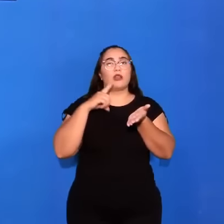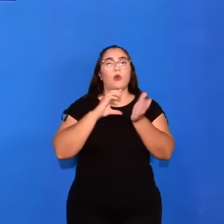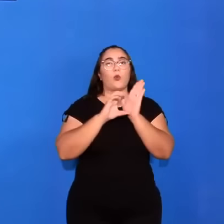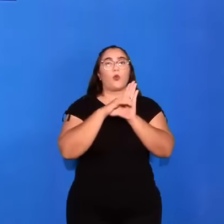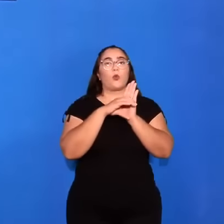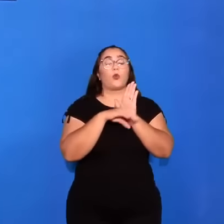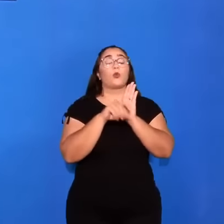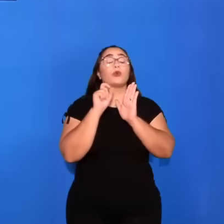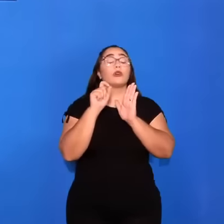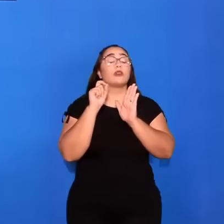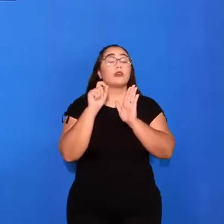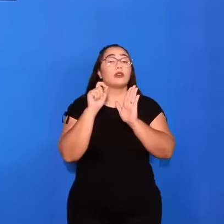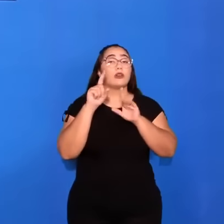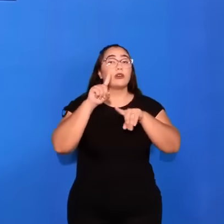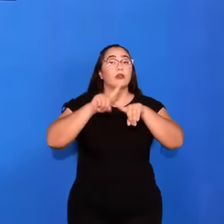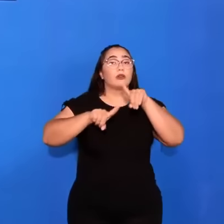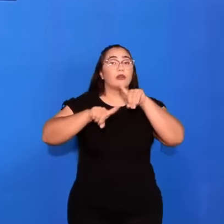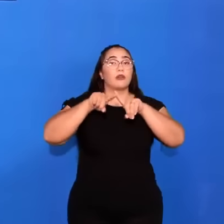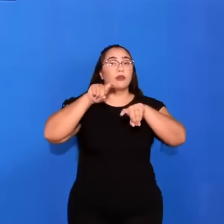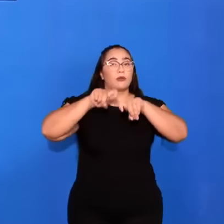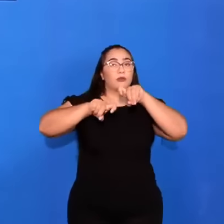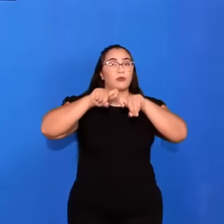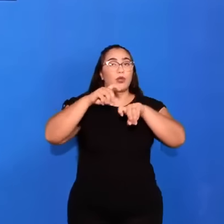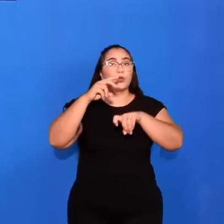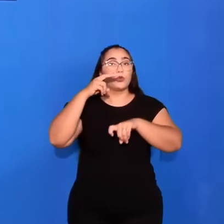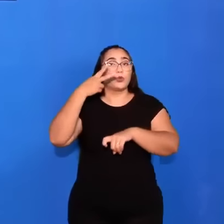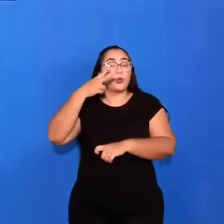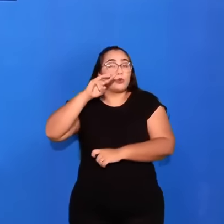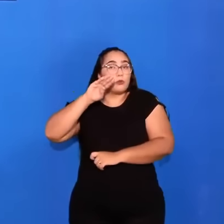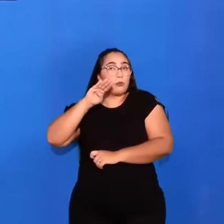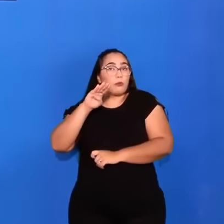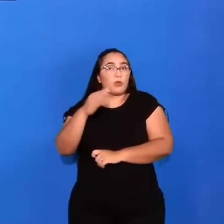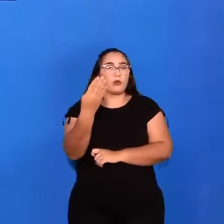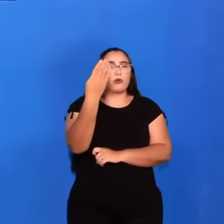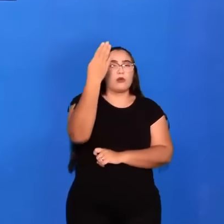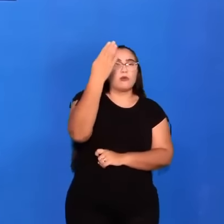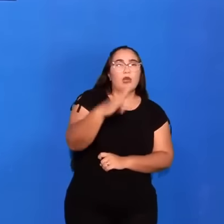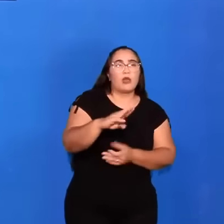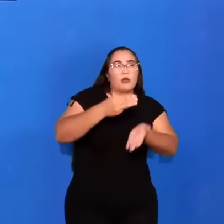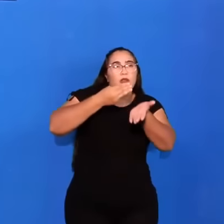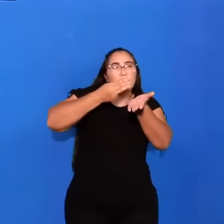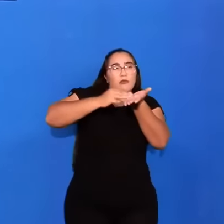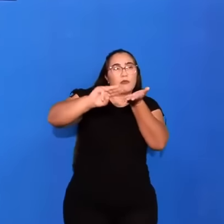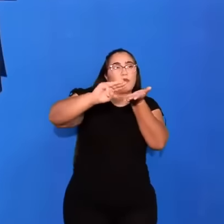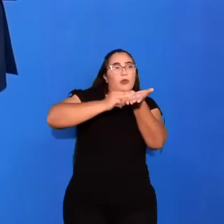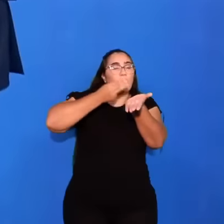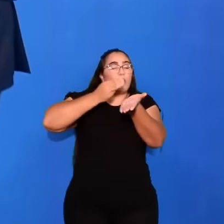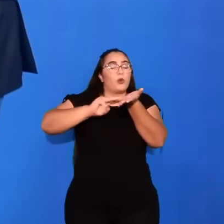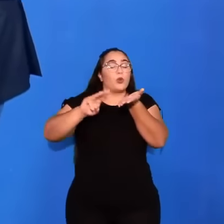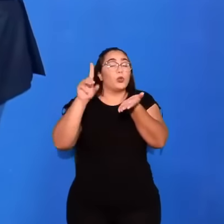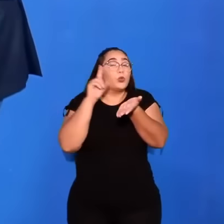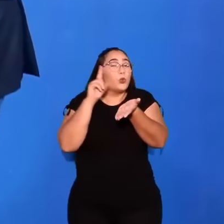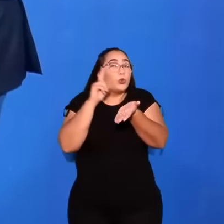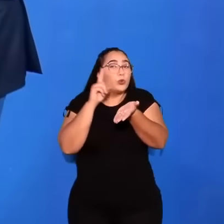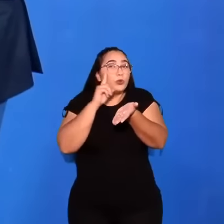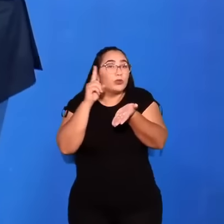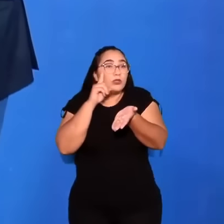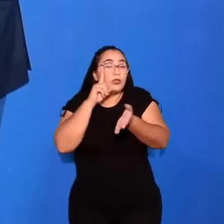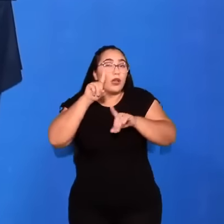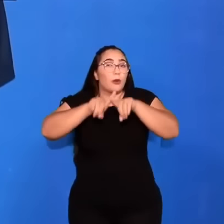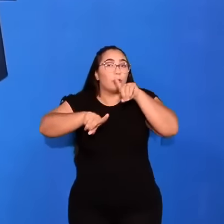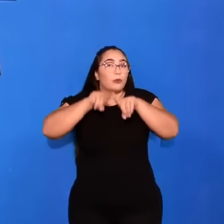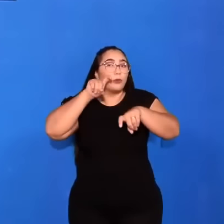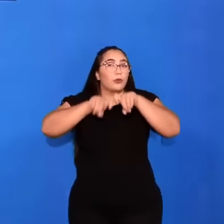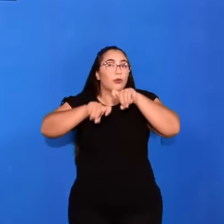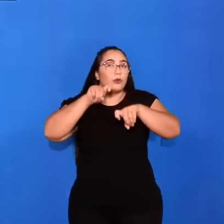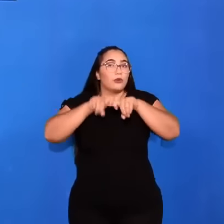pornográfico. disse, 2 bilhões e meio de e-mails por dia, são